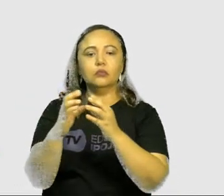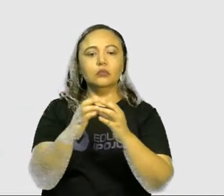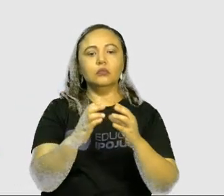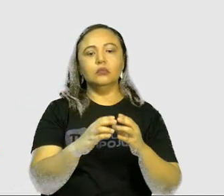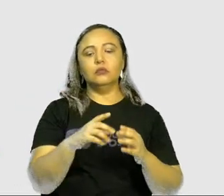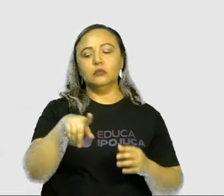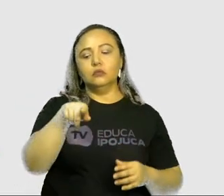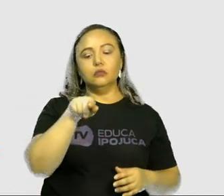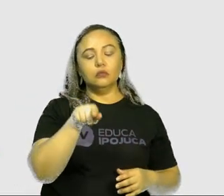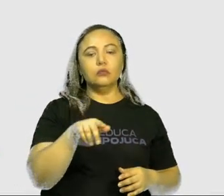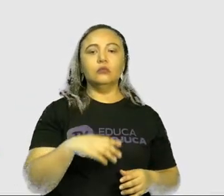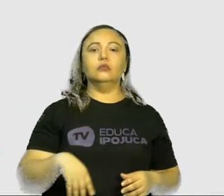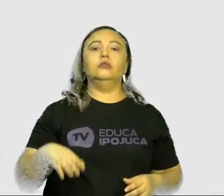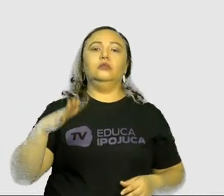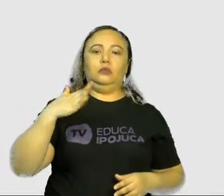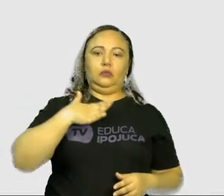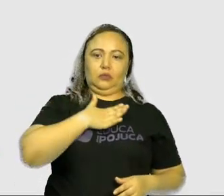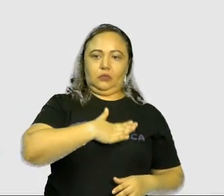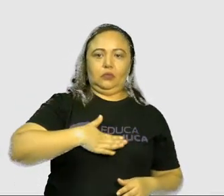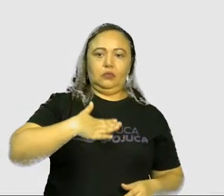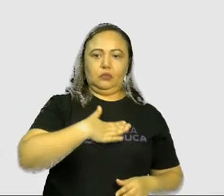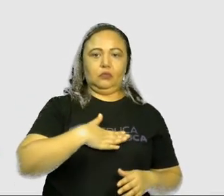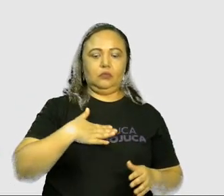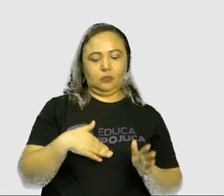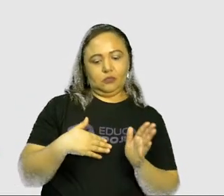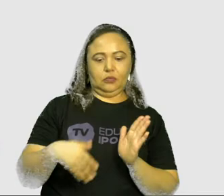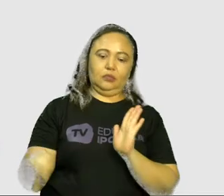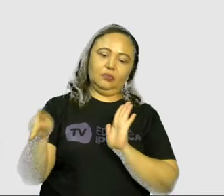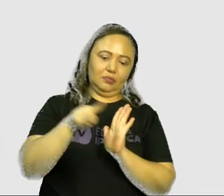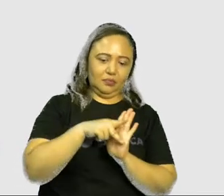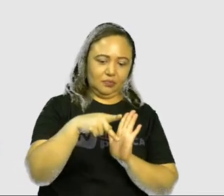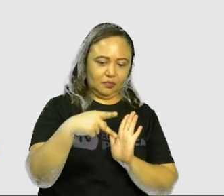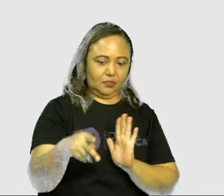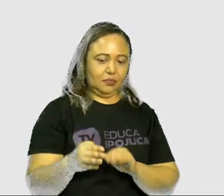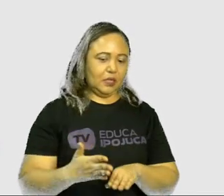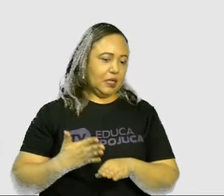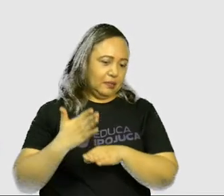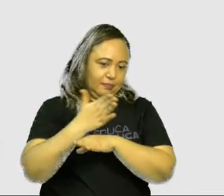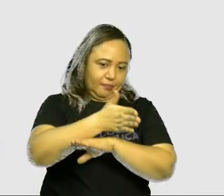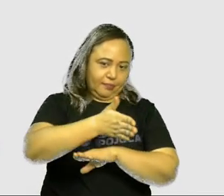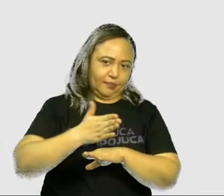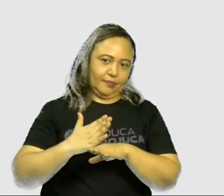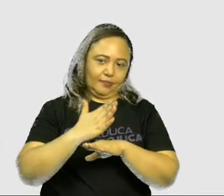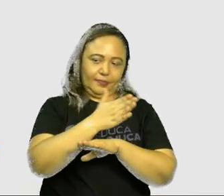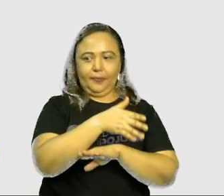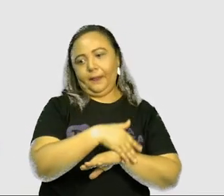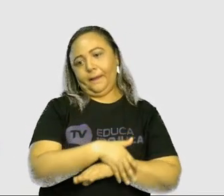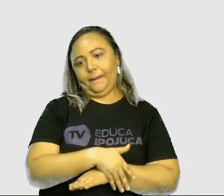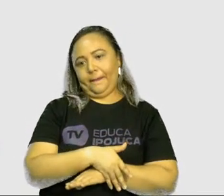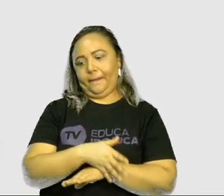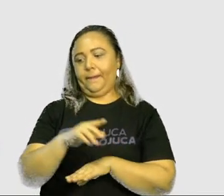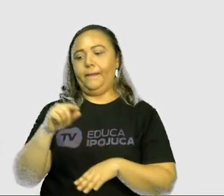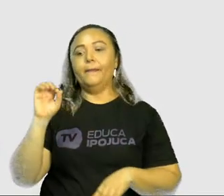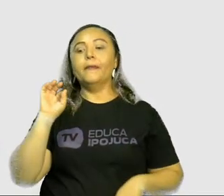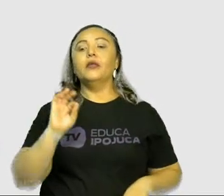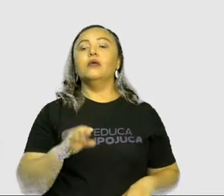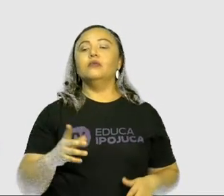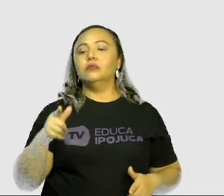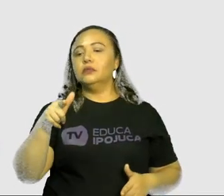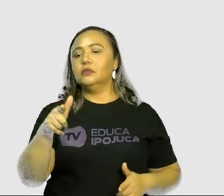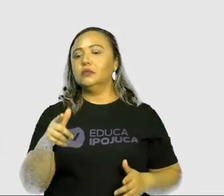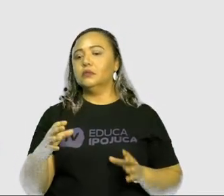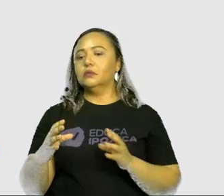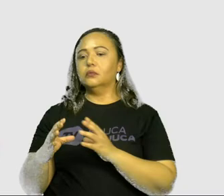mais gosta de participar. Isso mesmo, vocês gostam de qual comunidade?